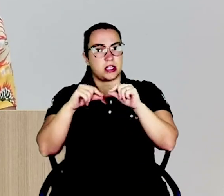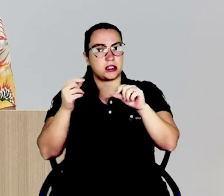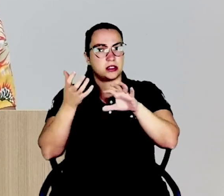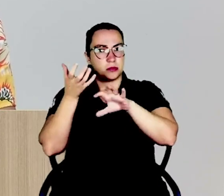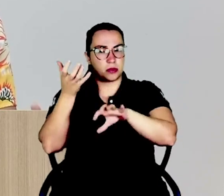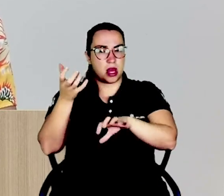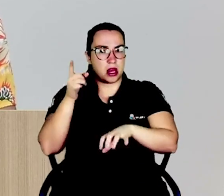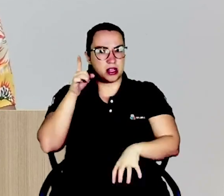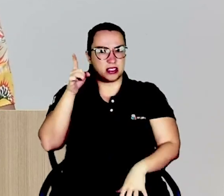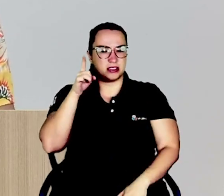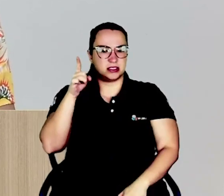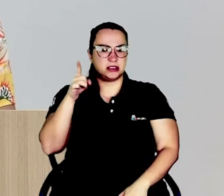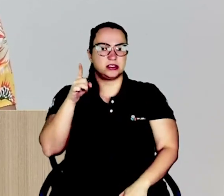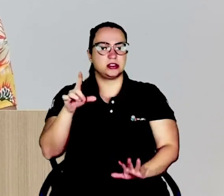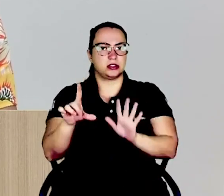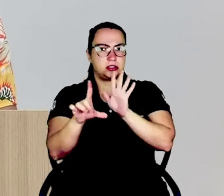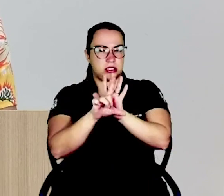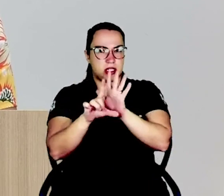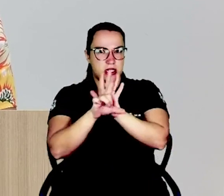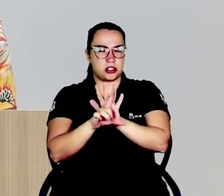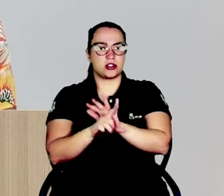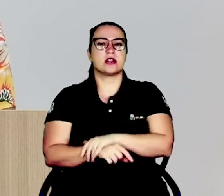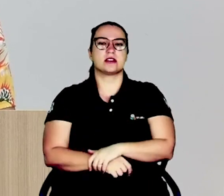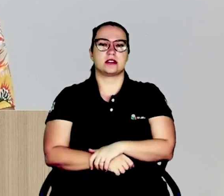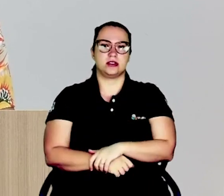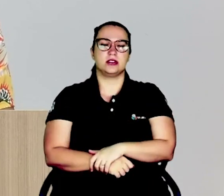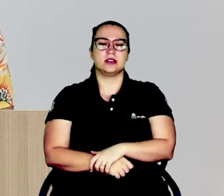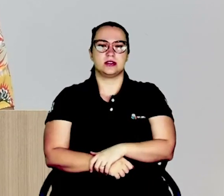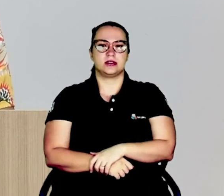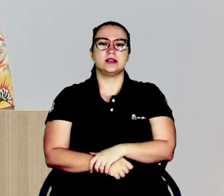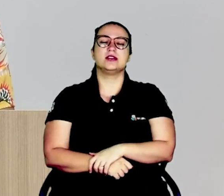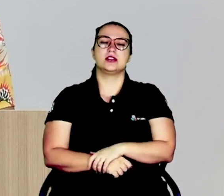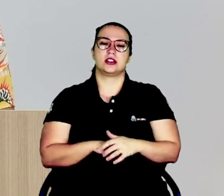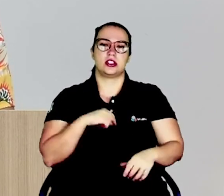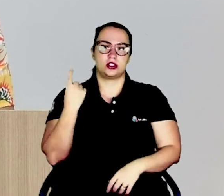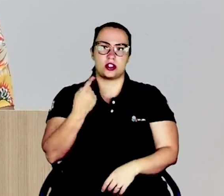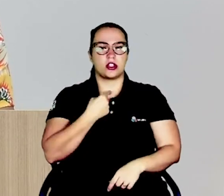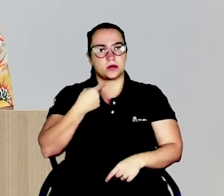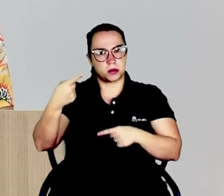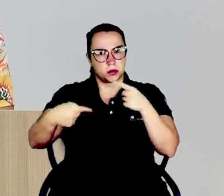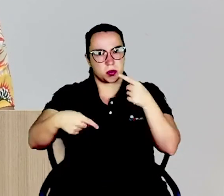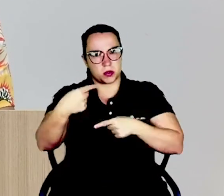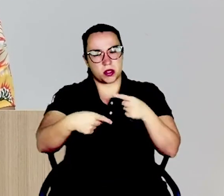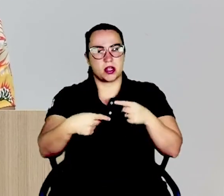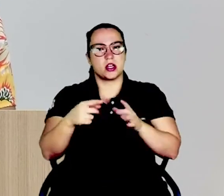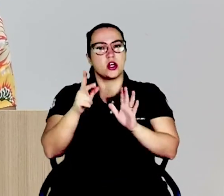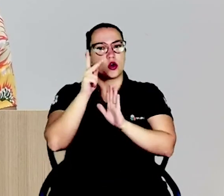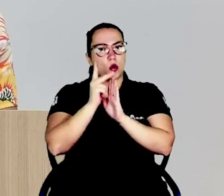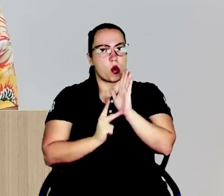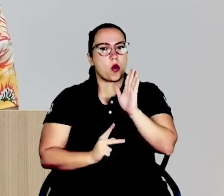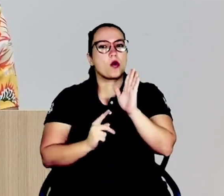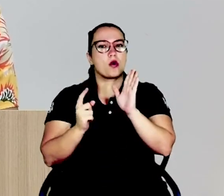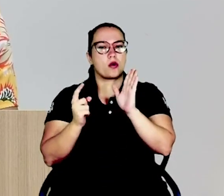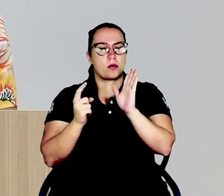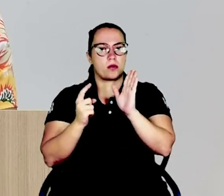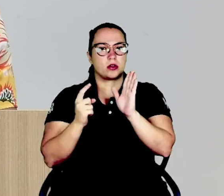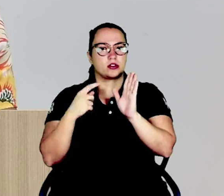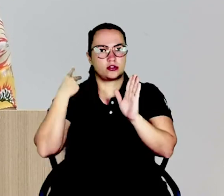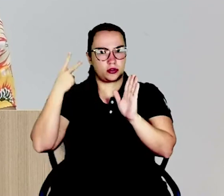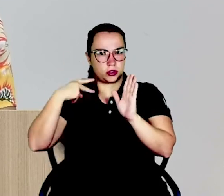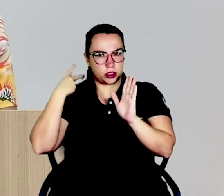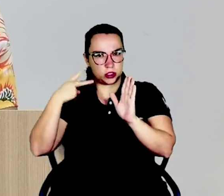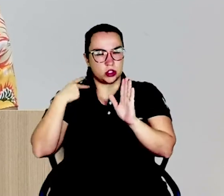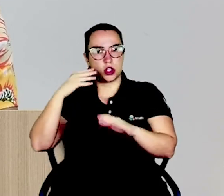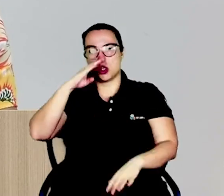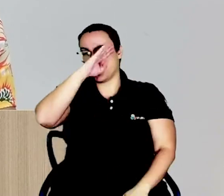do Legislativo. E lá nós vamos concorrer, inclusive, com projetos de vereadores do